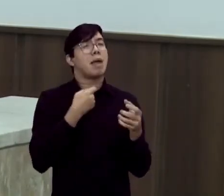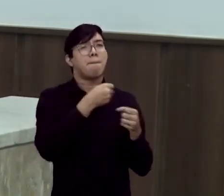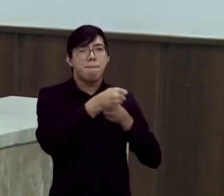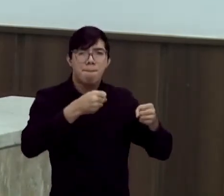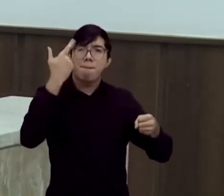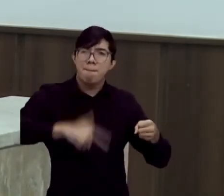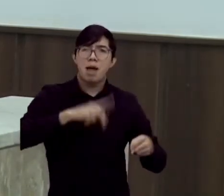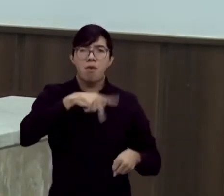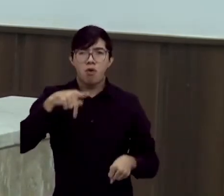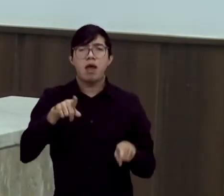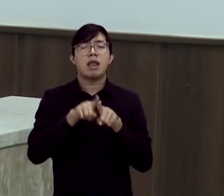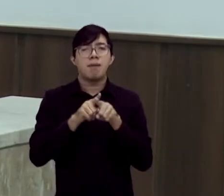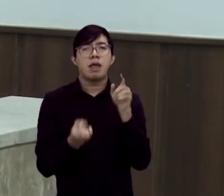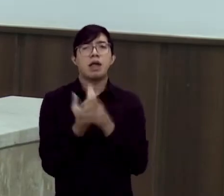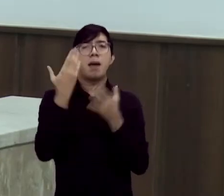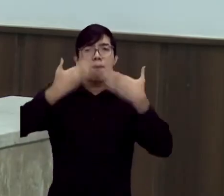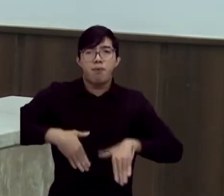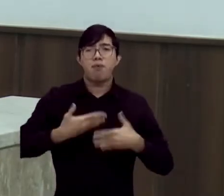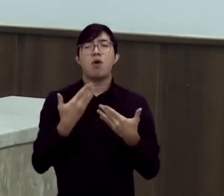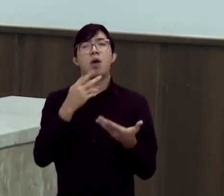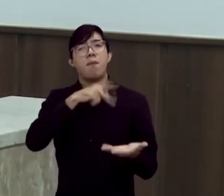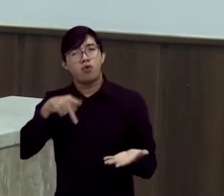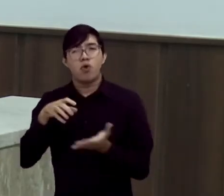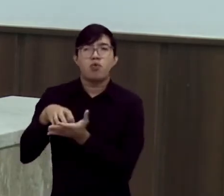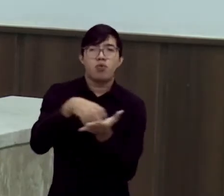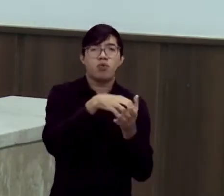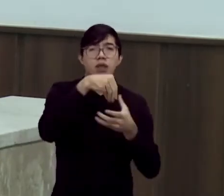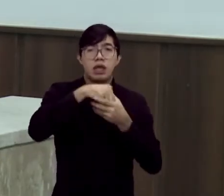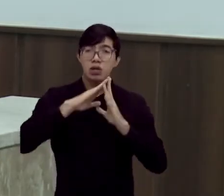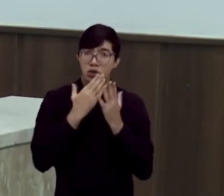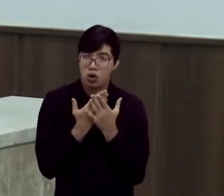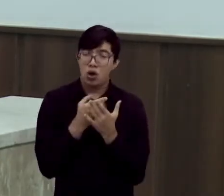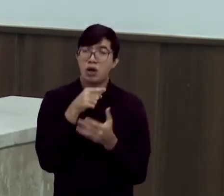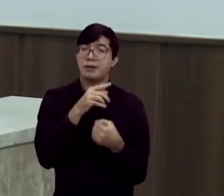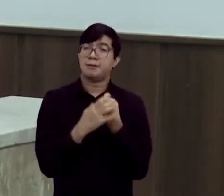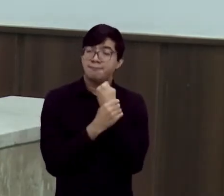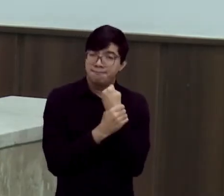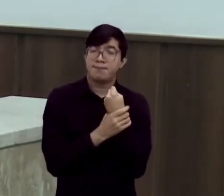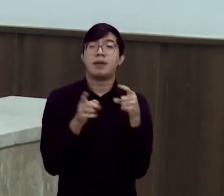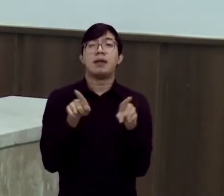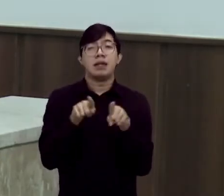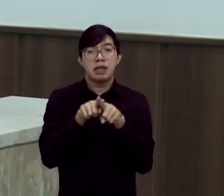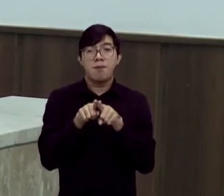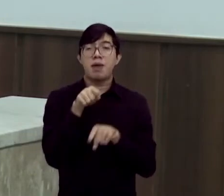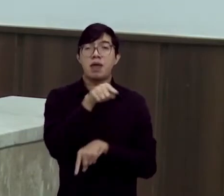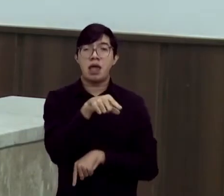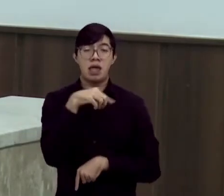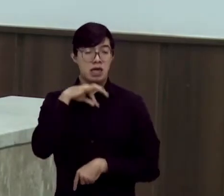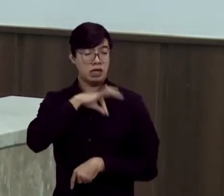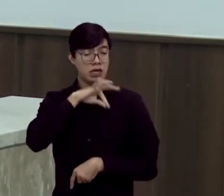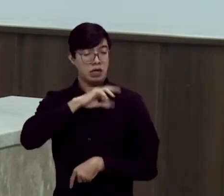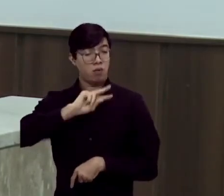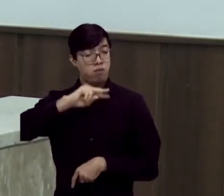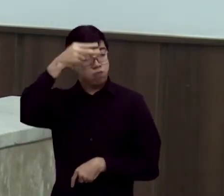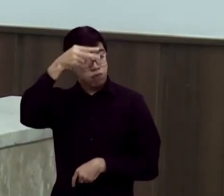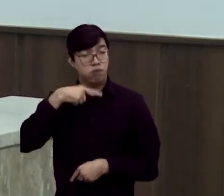professores e funcionários, garantir que esses professores possam sim estar recebendo um reajuste digno